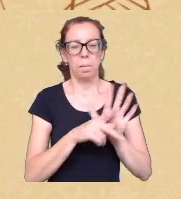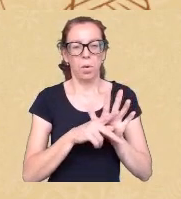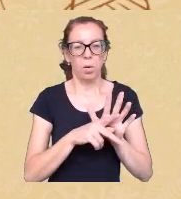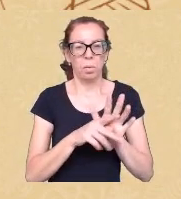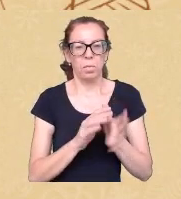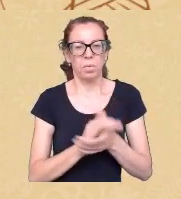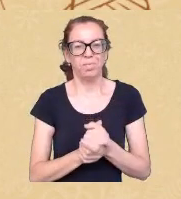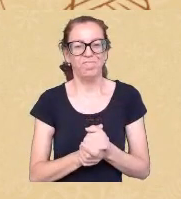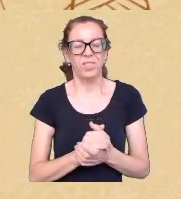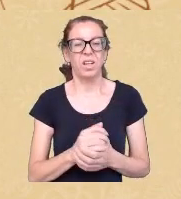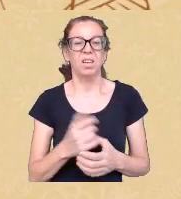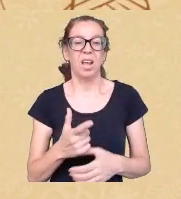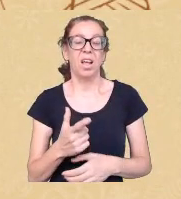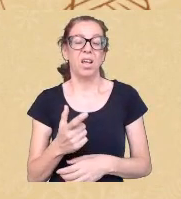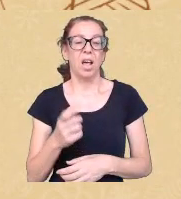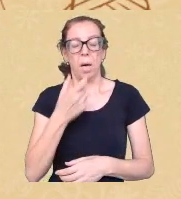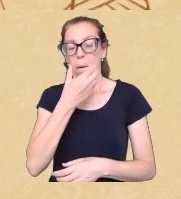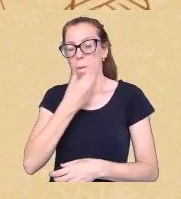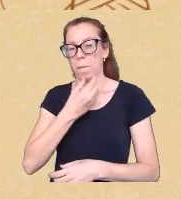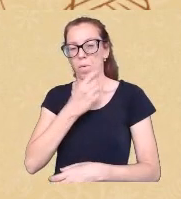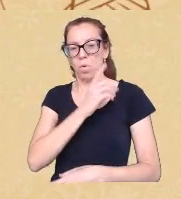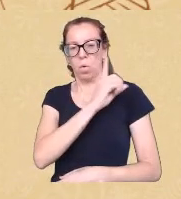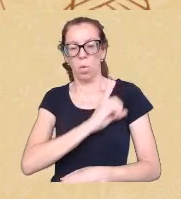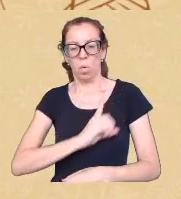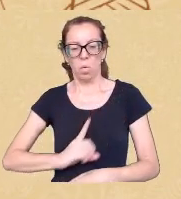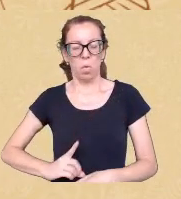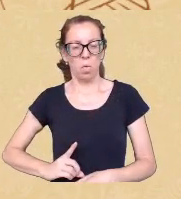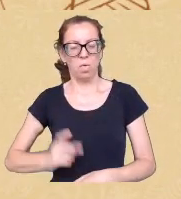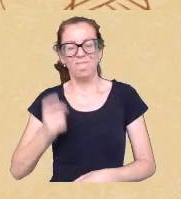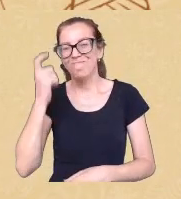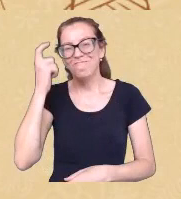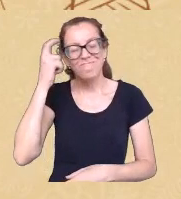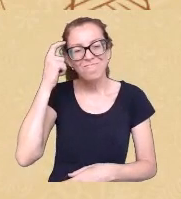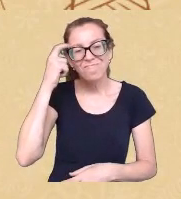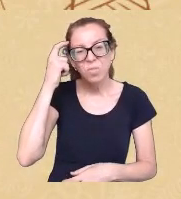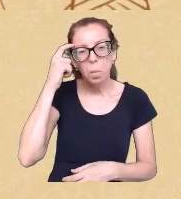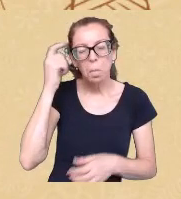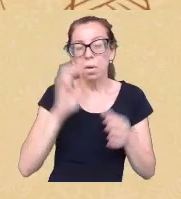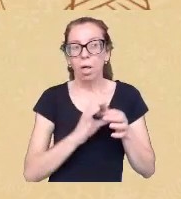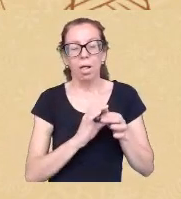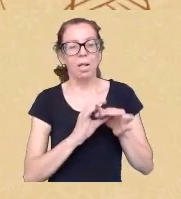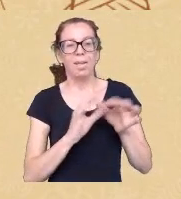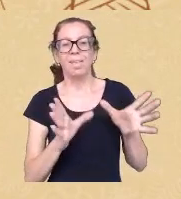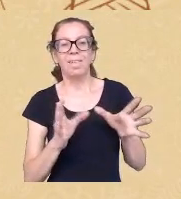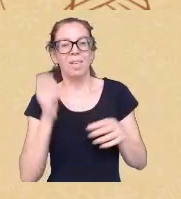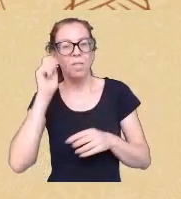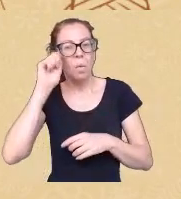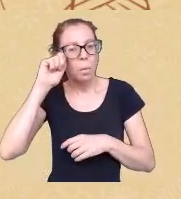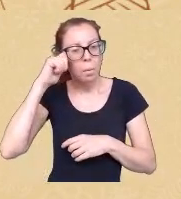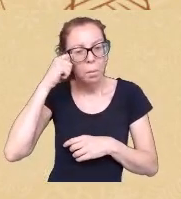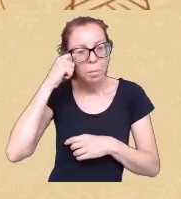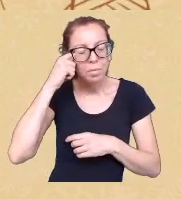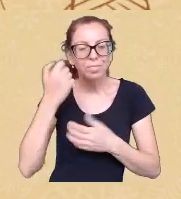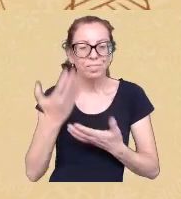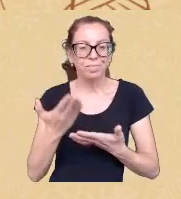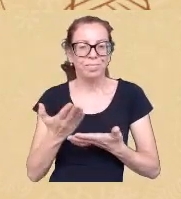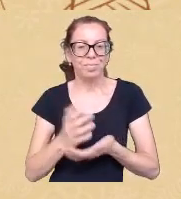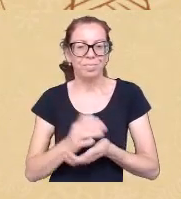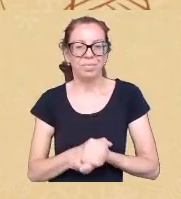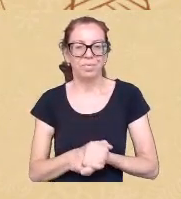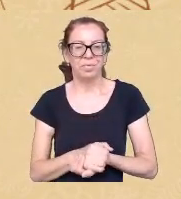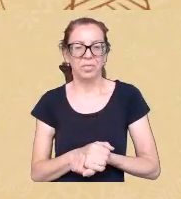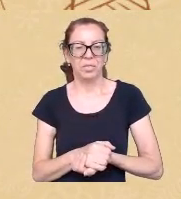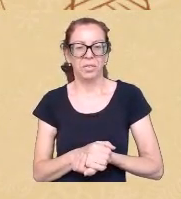pensa em problematizar esse lugar de poder e quem está no lugar não é daço